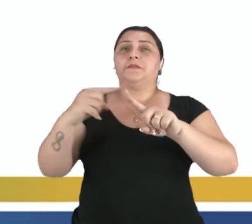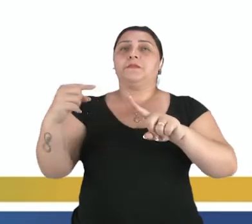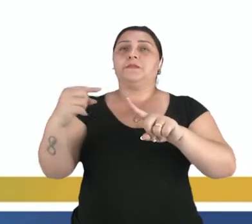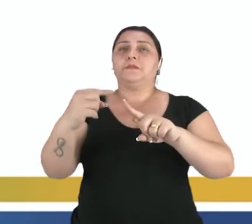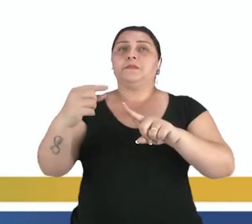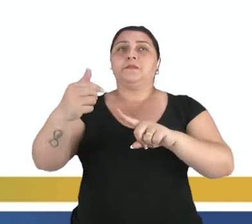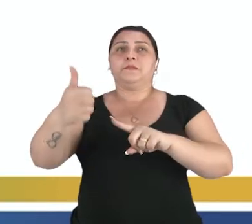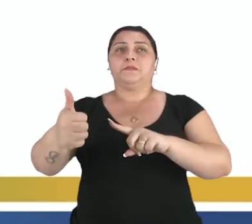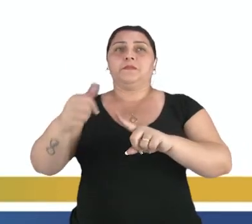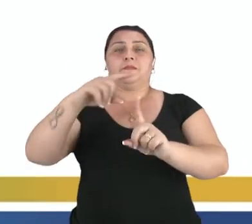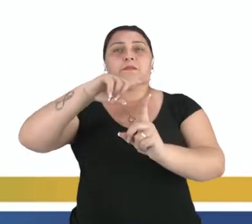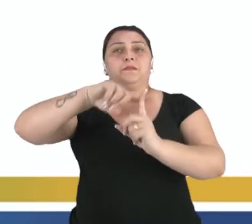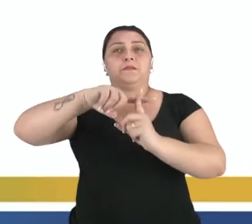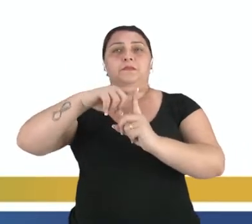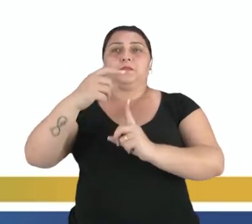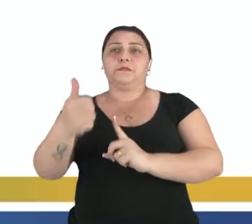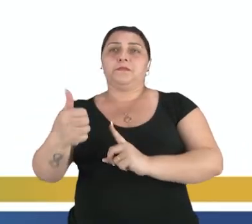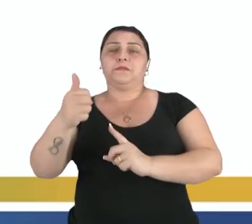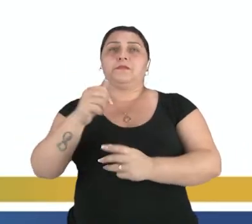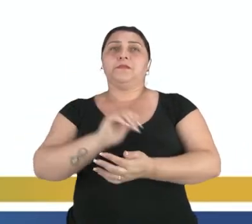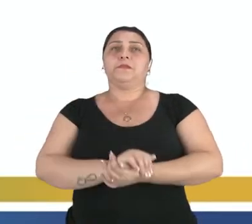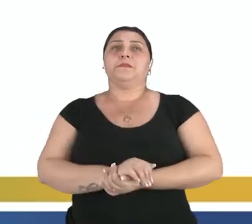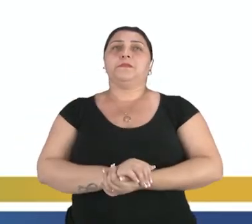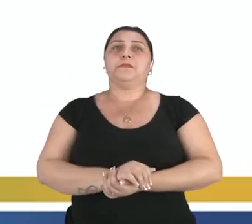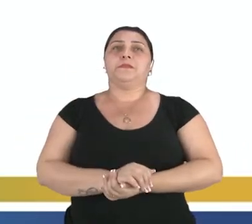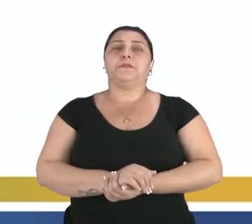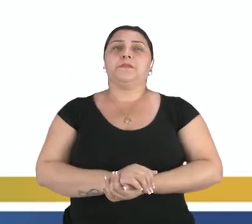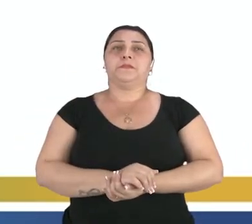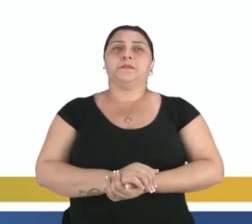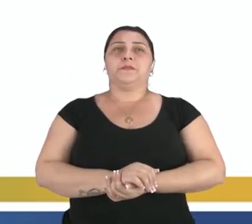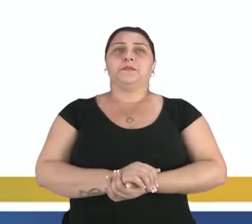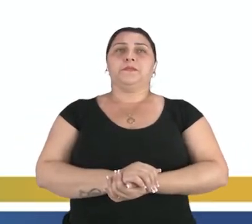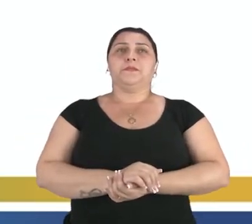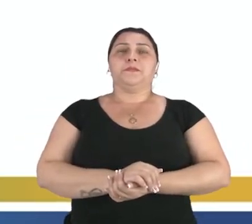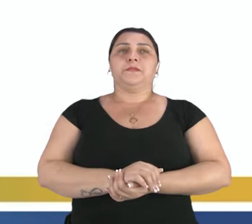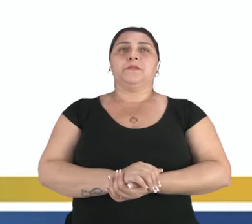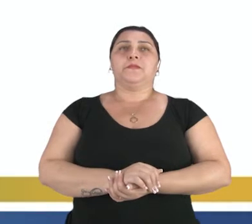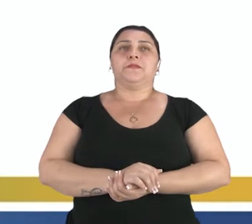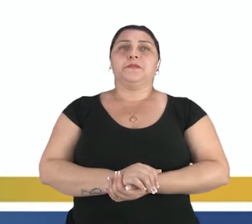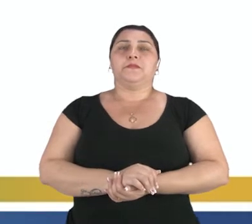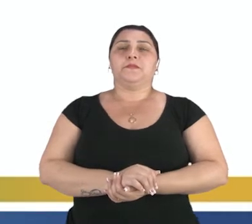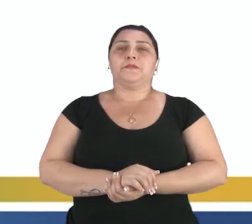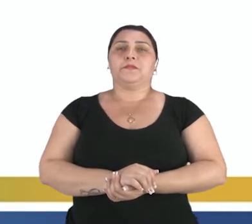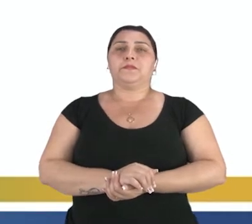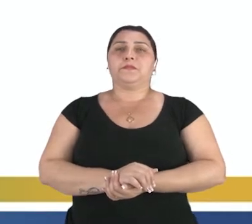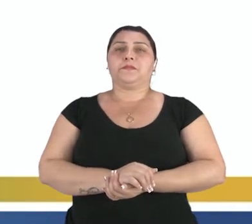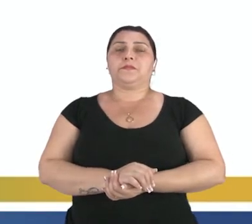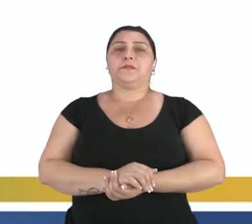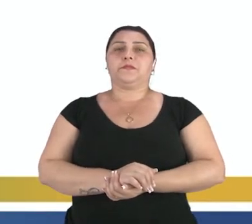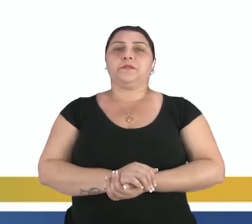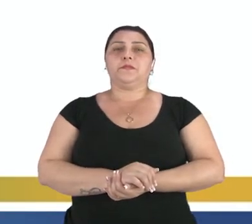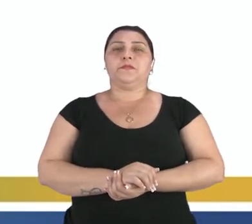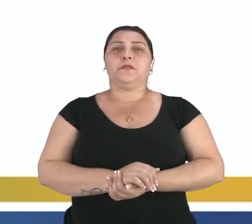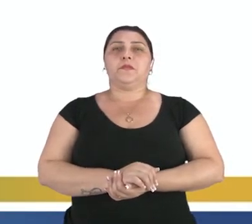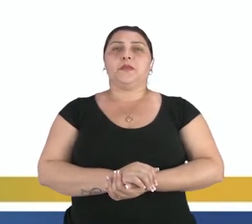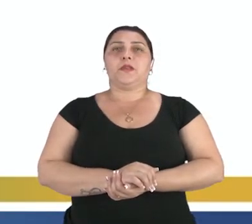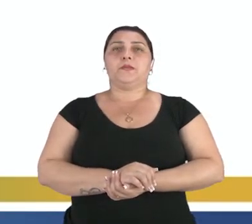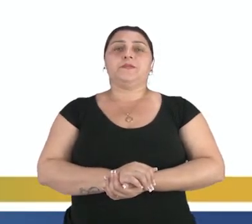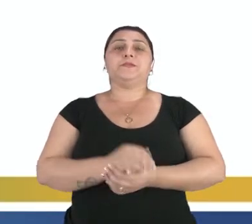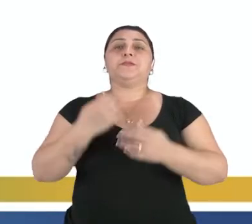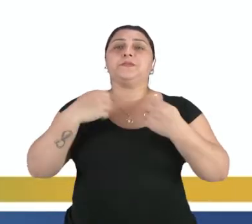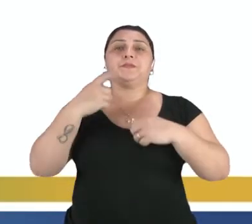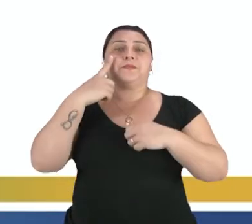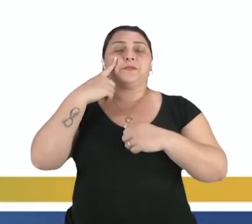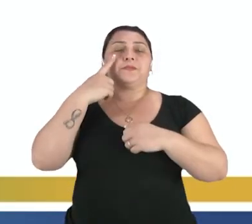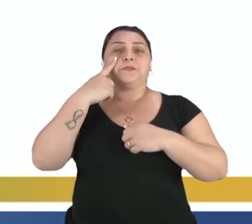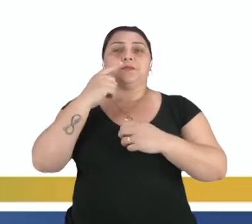vezes menos 1, entre parênteses, mais 1. E aí, nesse caso do produto, vocês